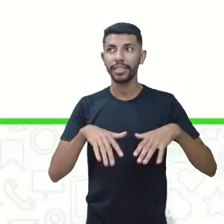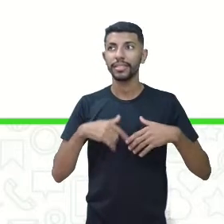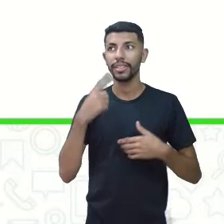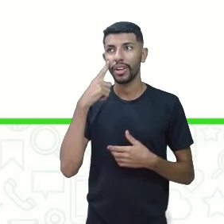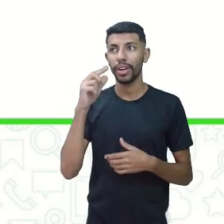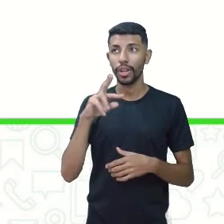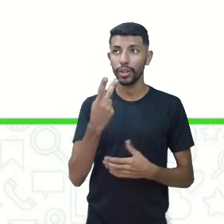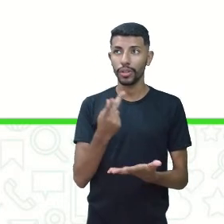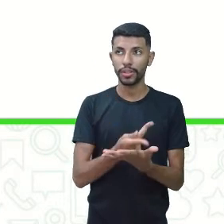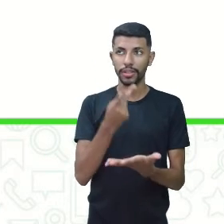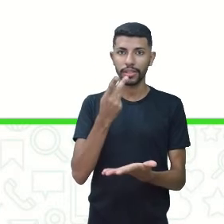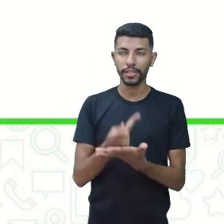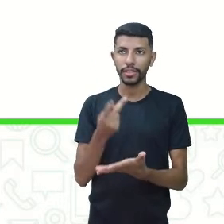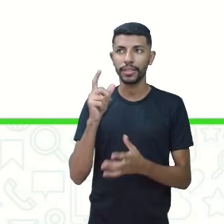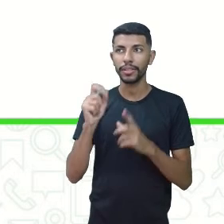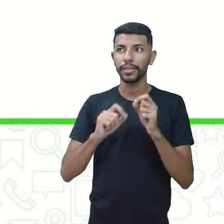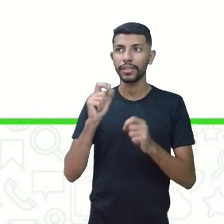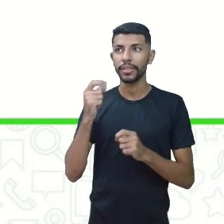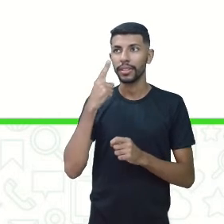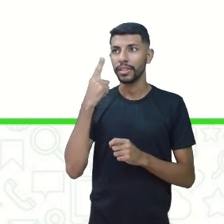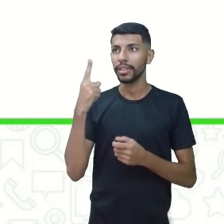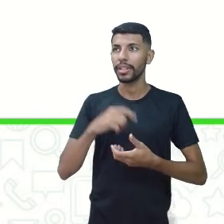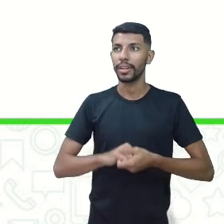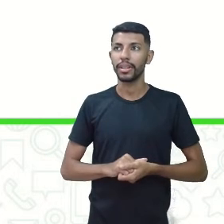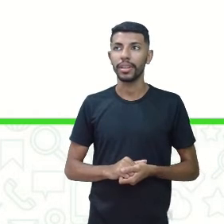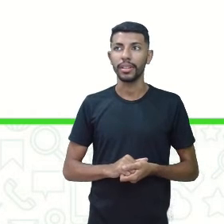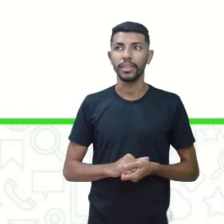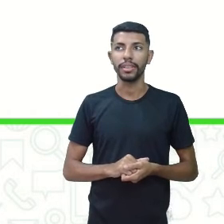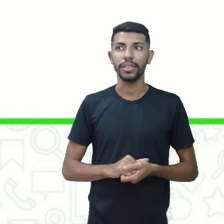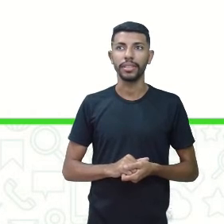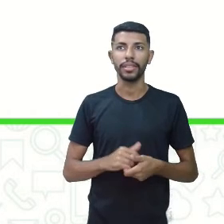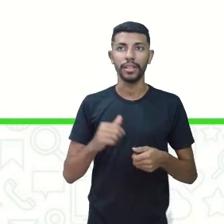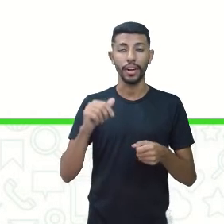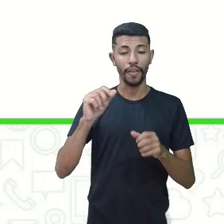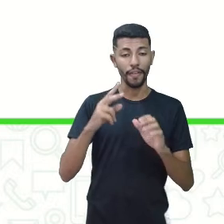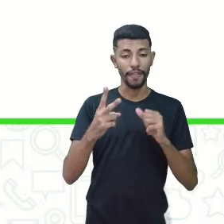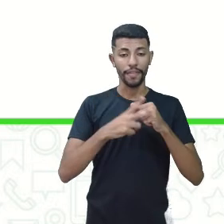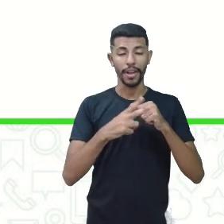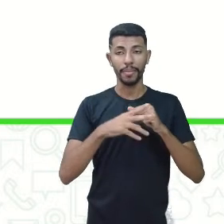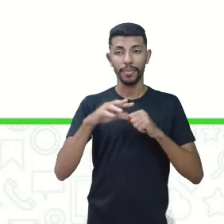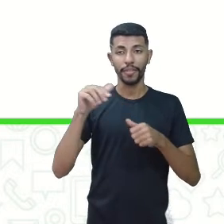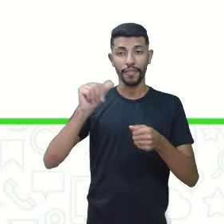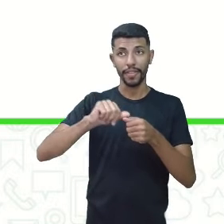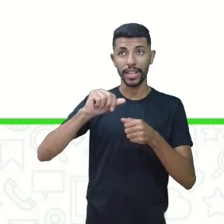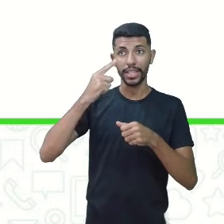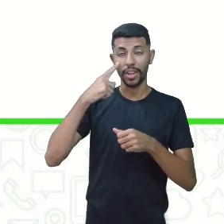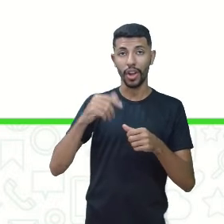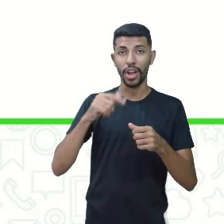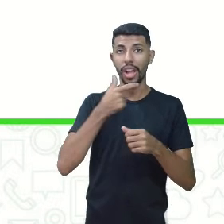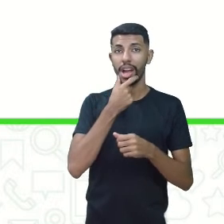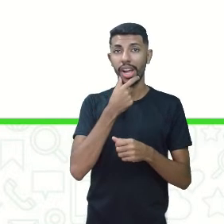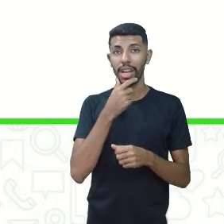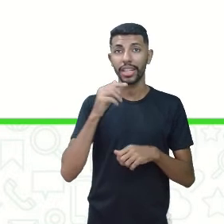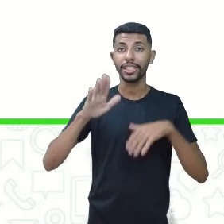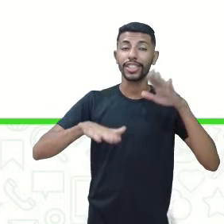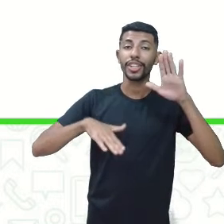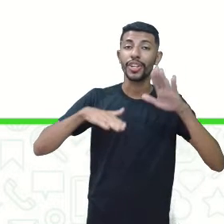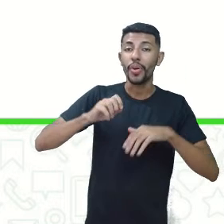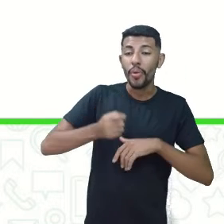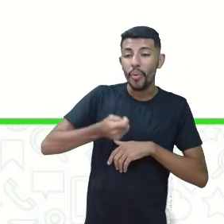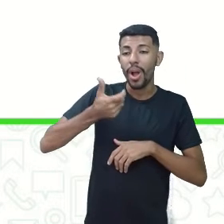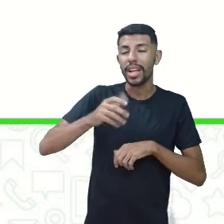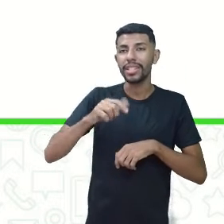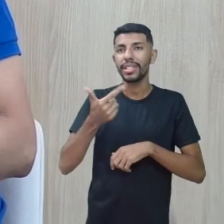Pois é. O verbo do é o verbo fazer. A conjugação dos verbos em inglês praticamente não tem.